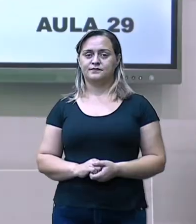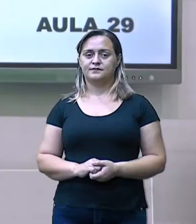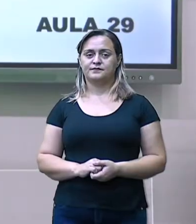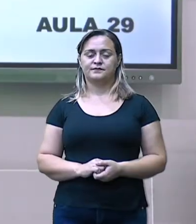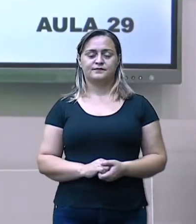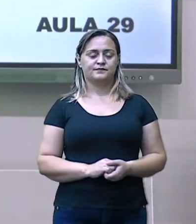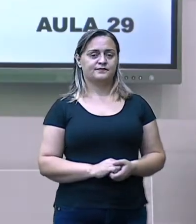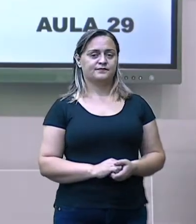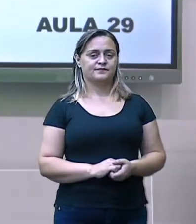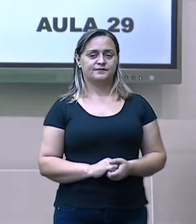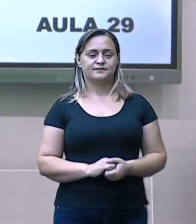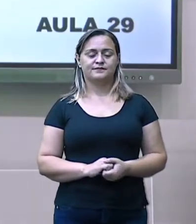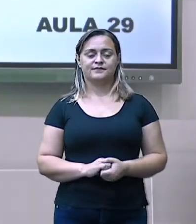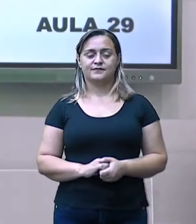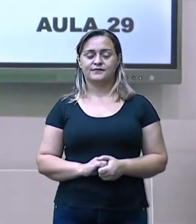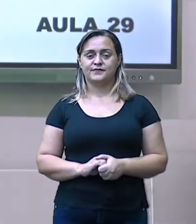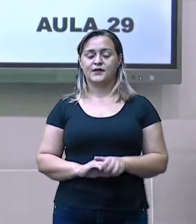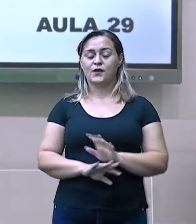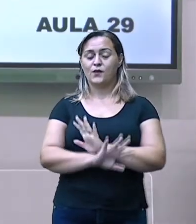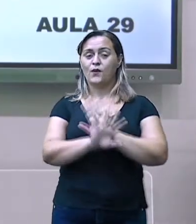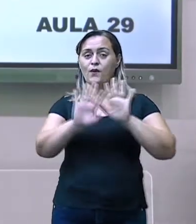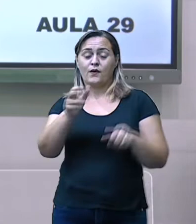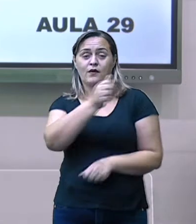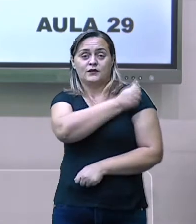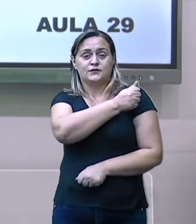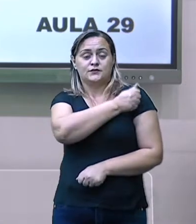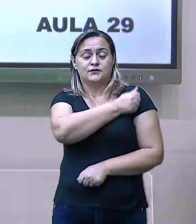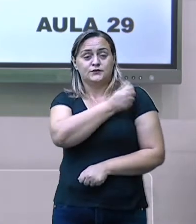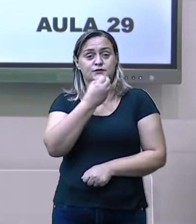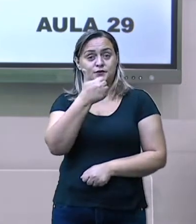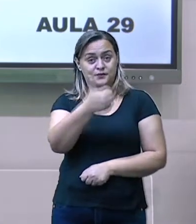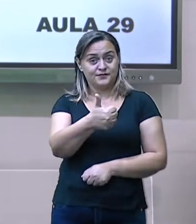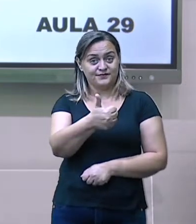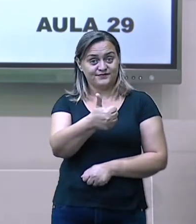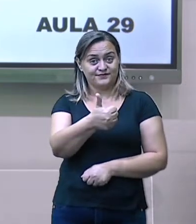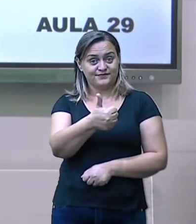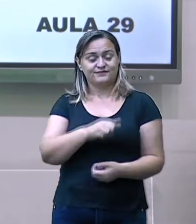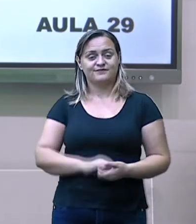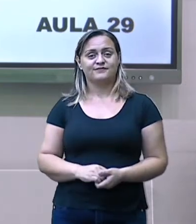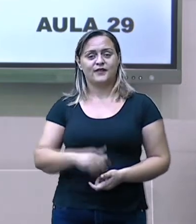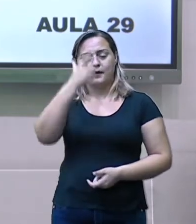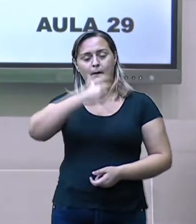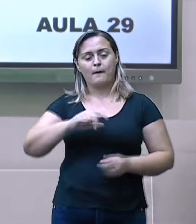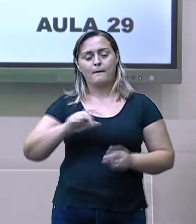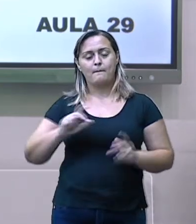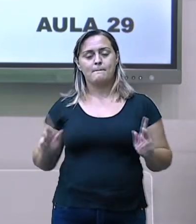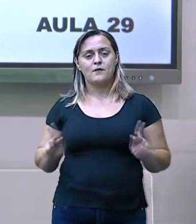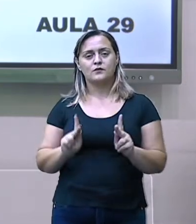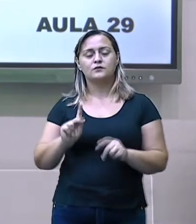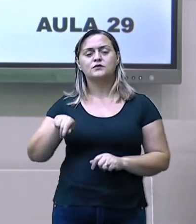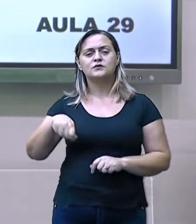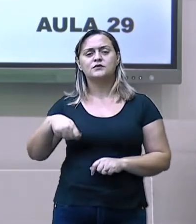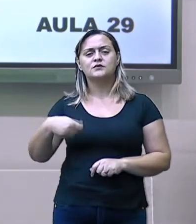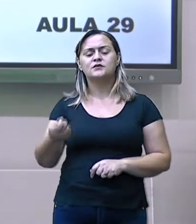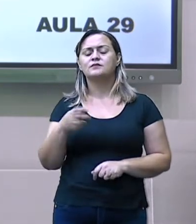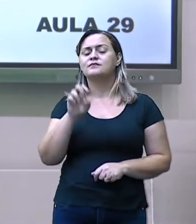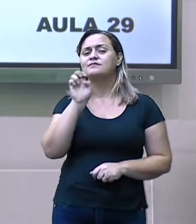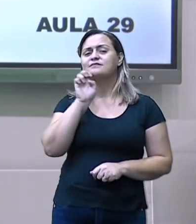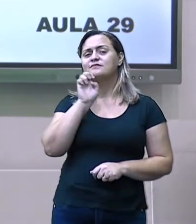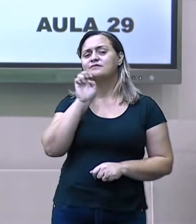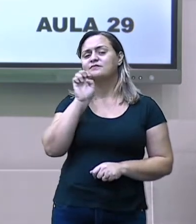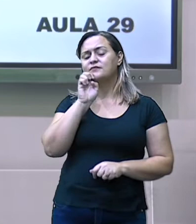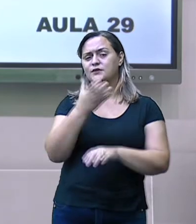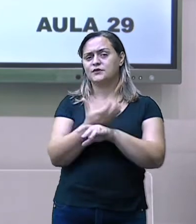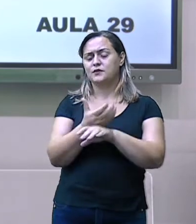Olá estudante, tudo bem? Eu sou Eliane, sua professora de Geografia. Essa é a nossa aula de